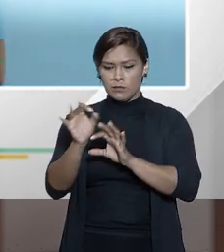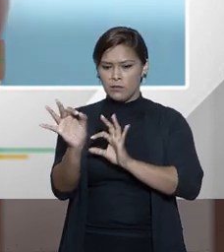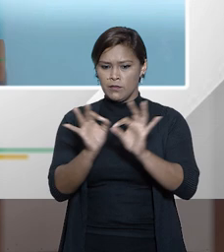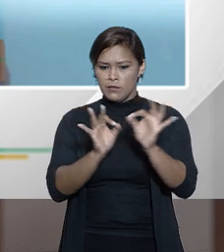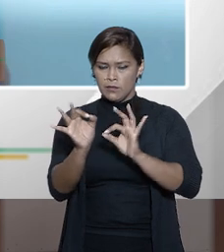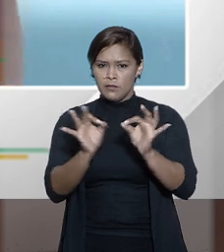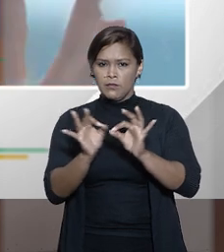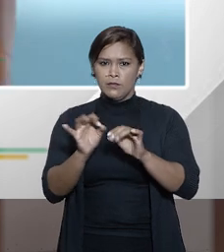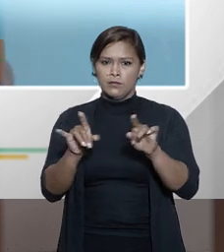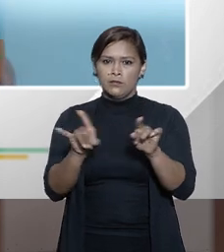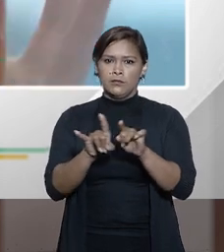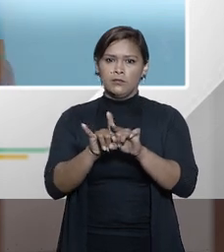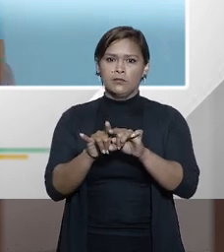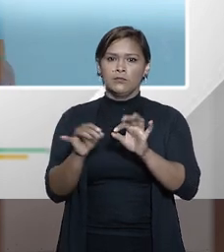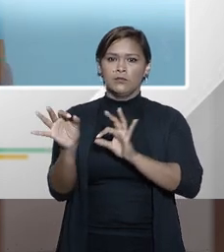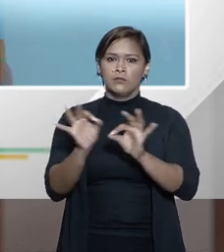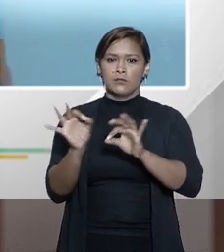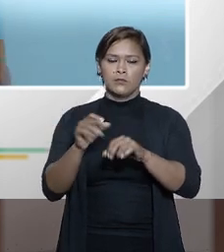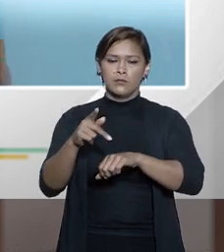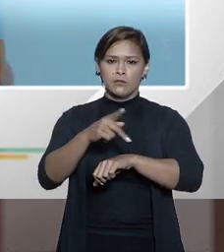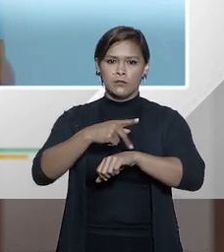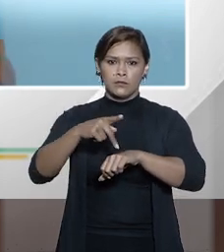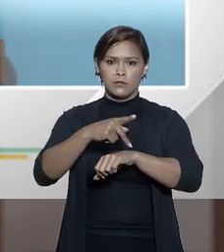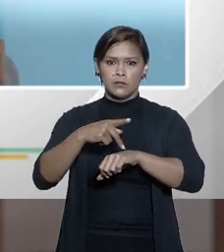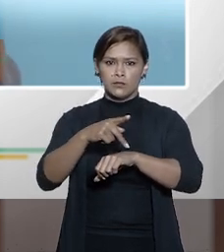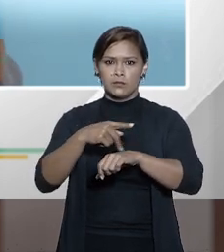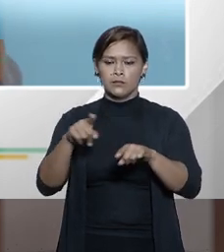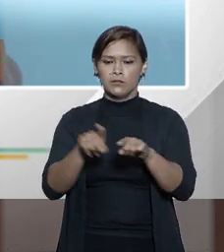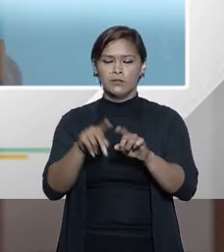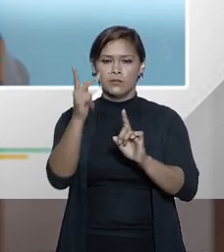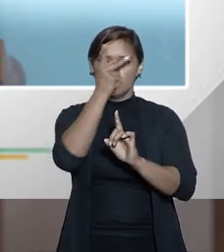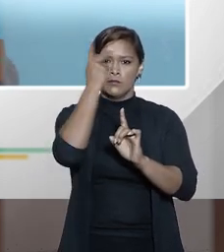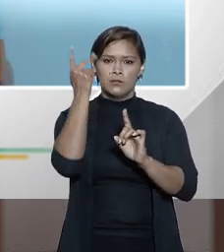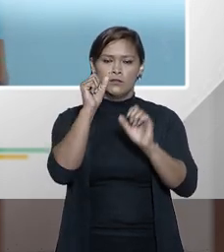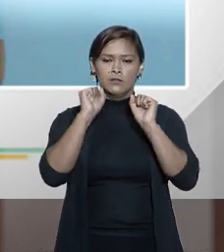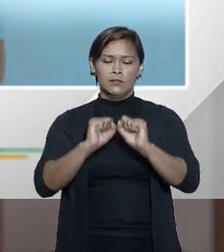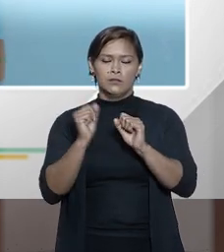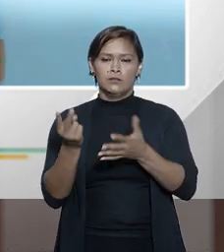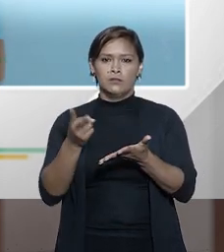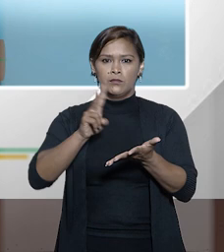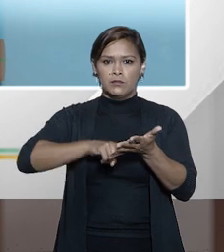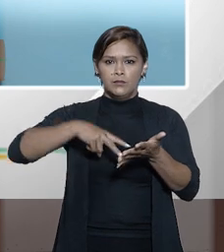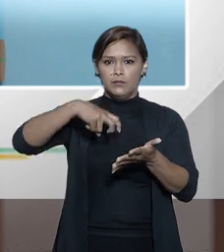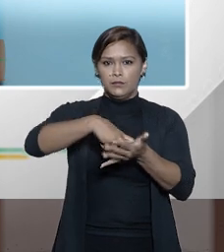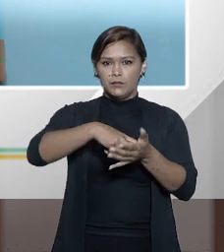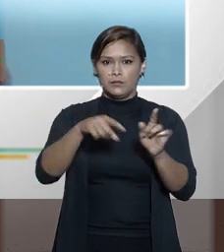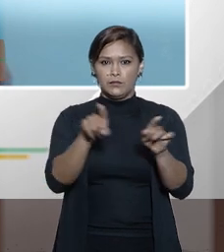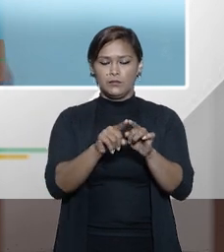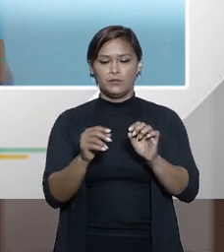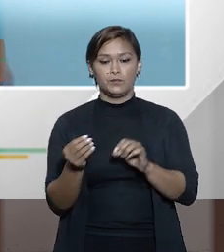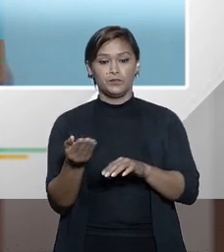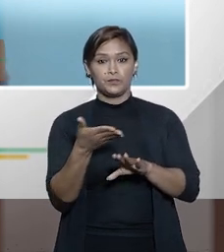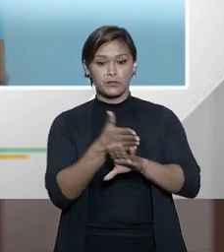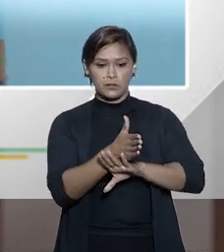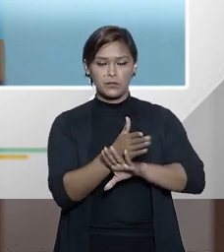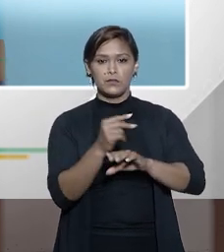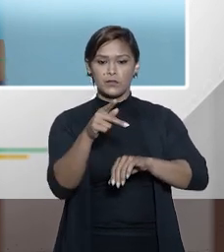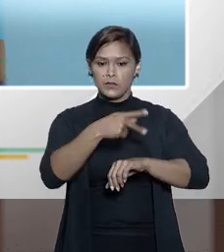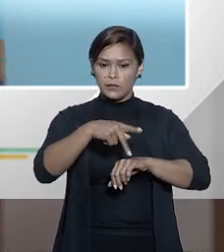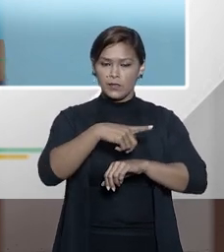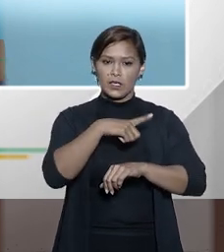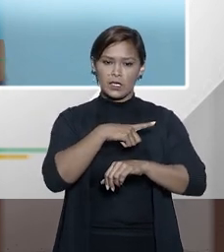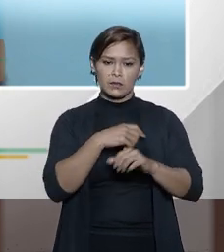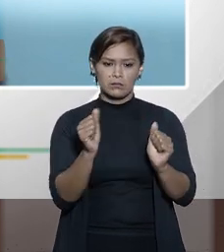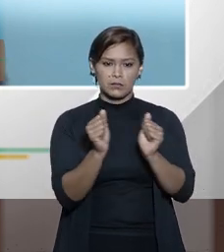se coordenam nessa instrumentalização para que o indivíduo cumpra a pena no lugar onde ele tem